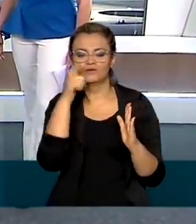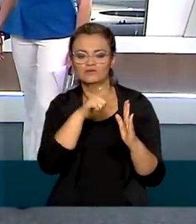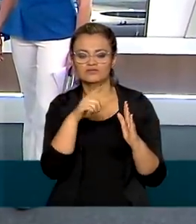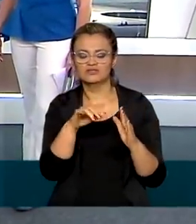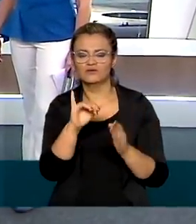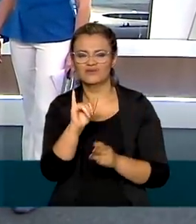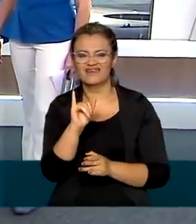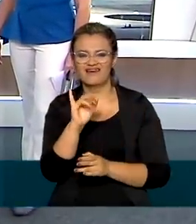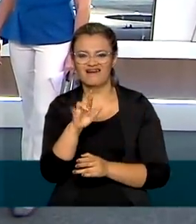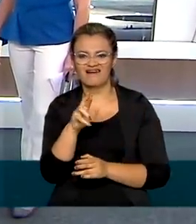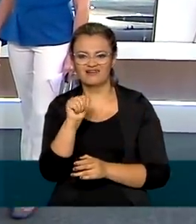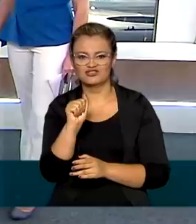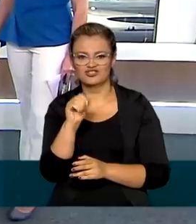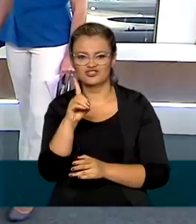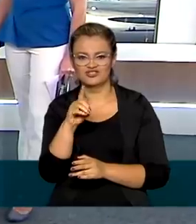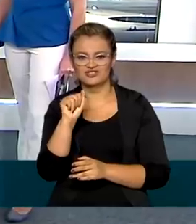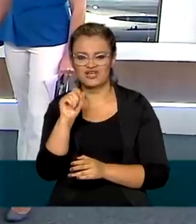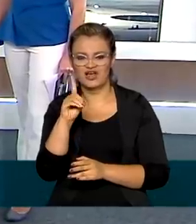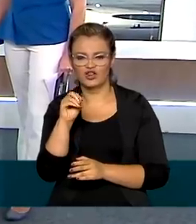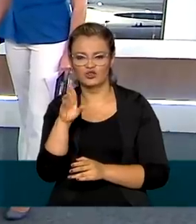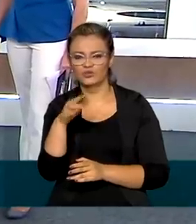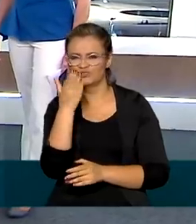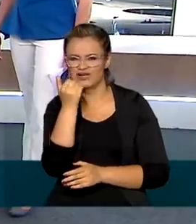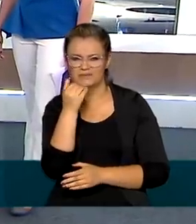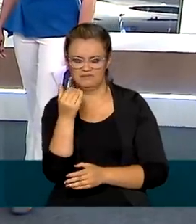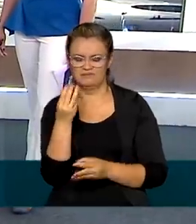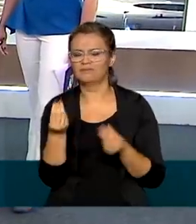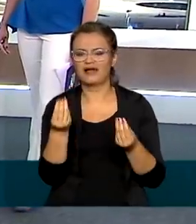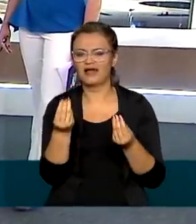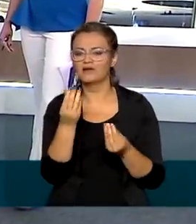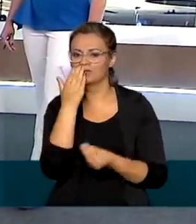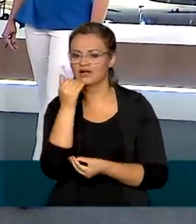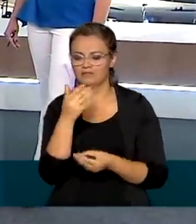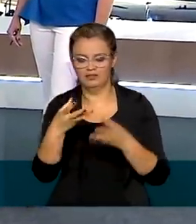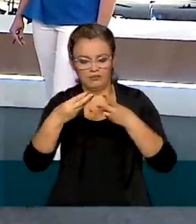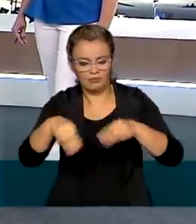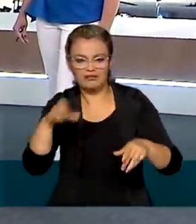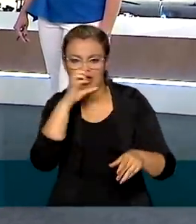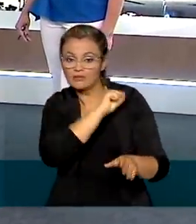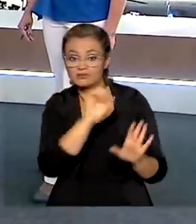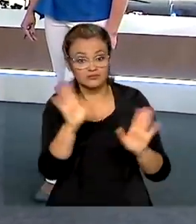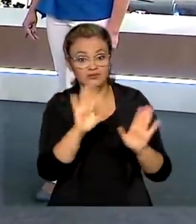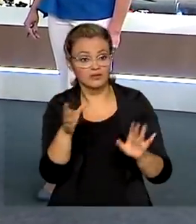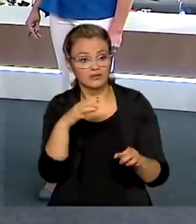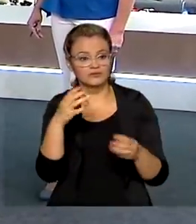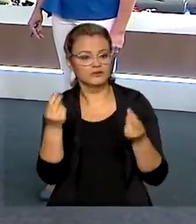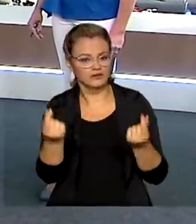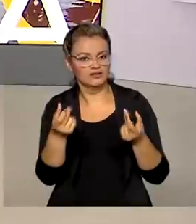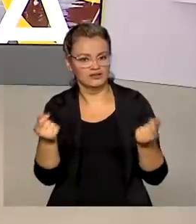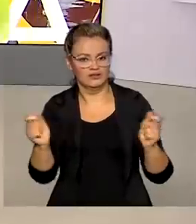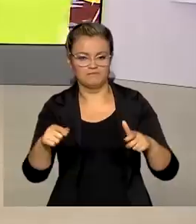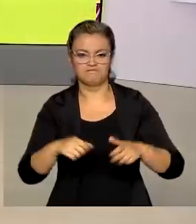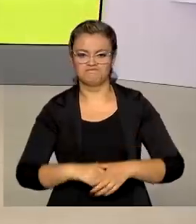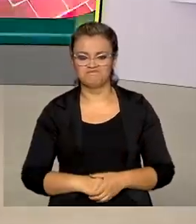alimentos que vai permitir que os nossos alimentos durem muito mais. Então, em termos de exportação, é muito importante.